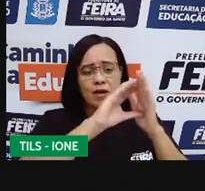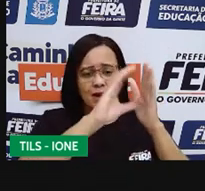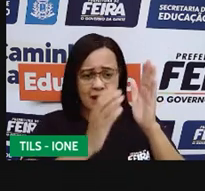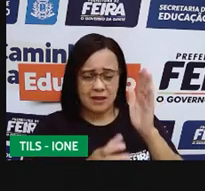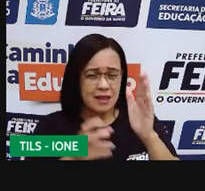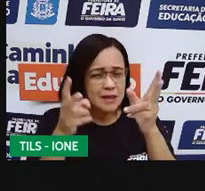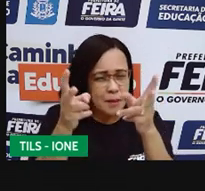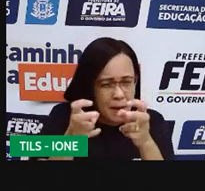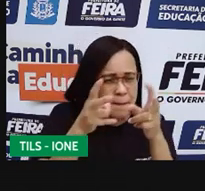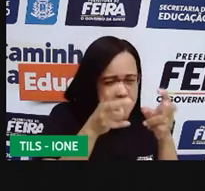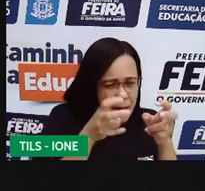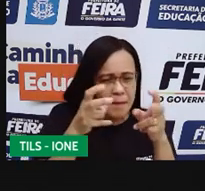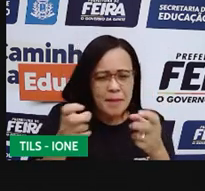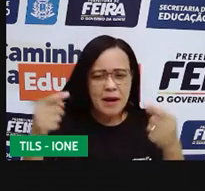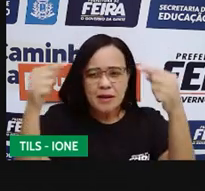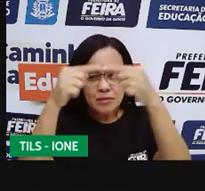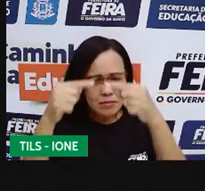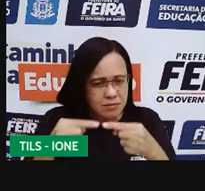observa?